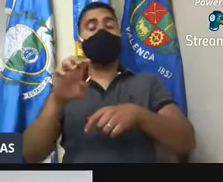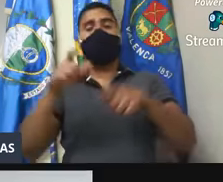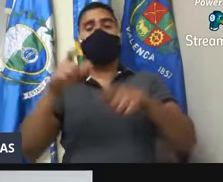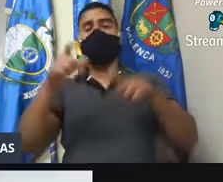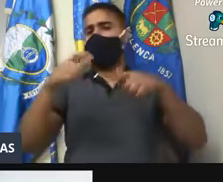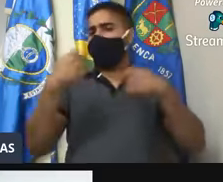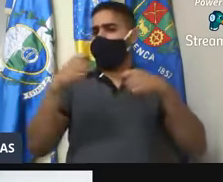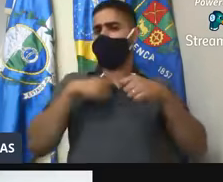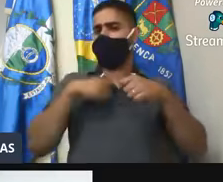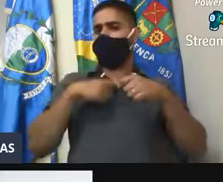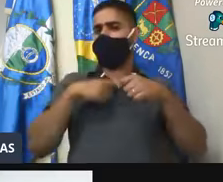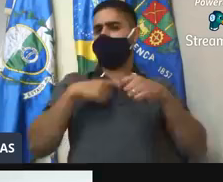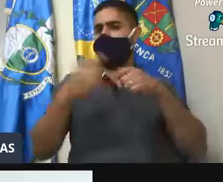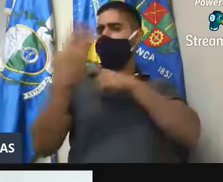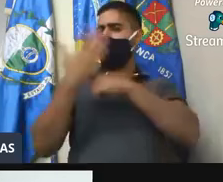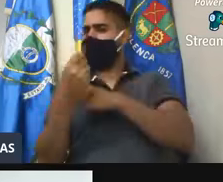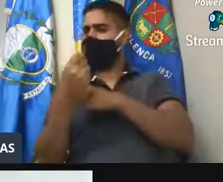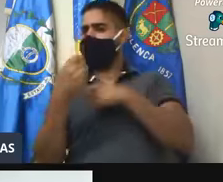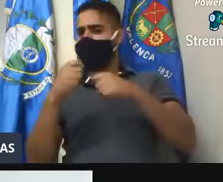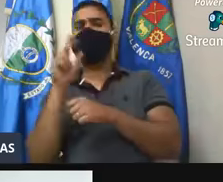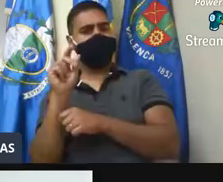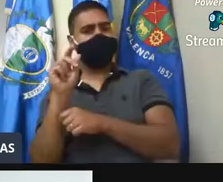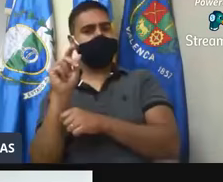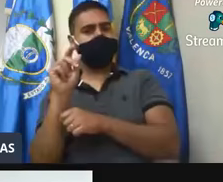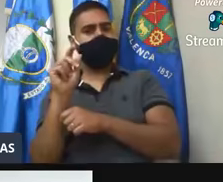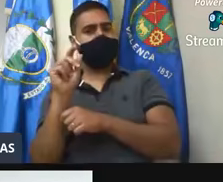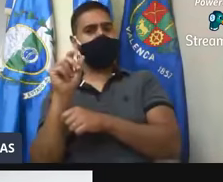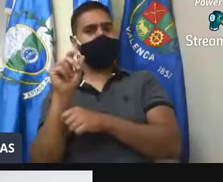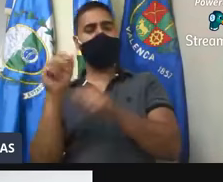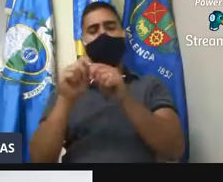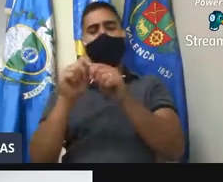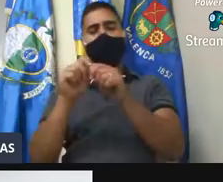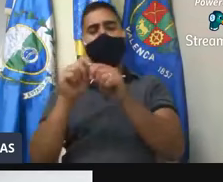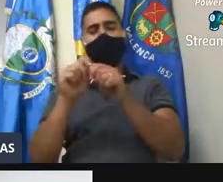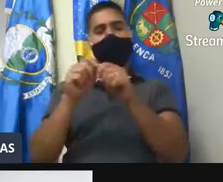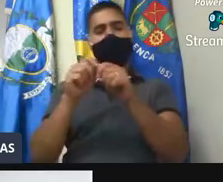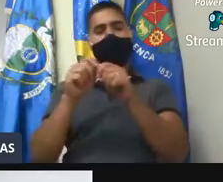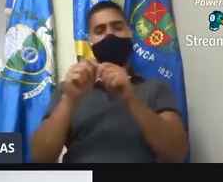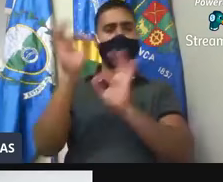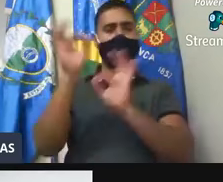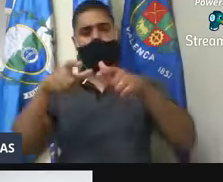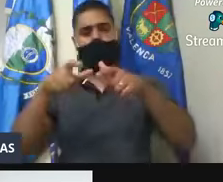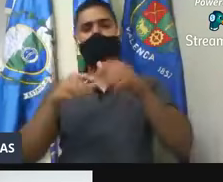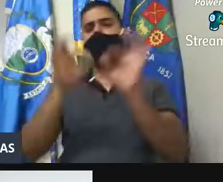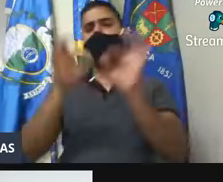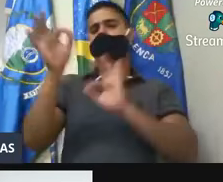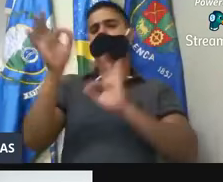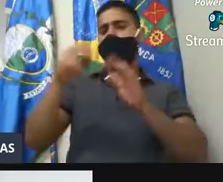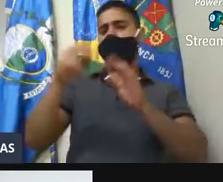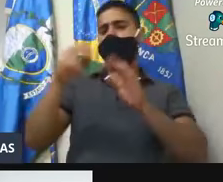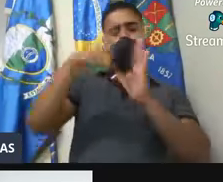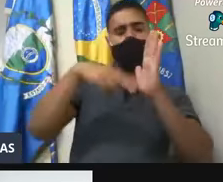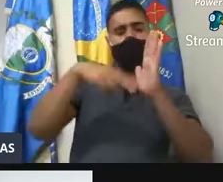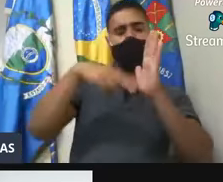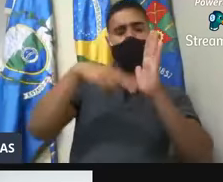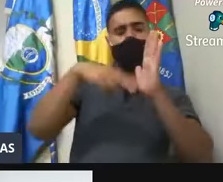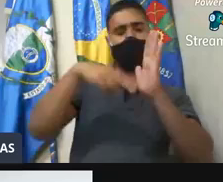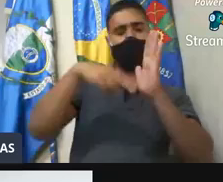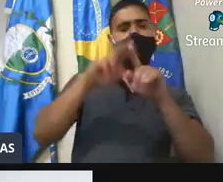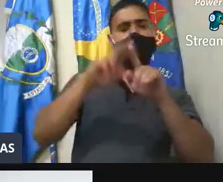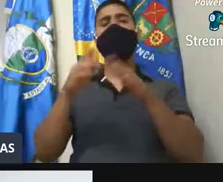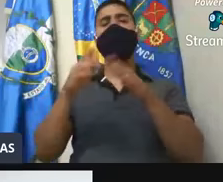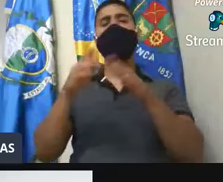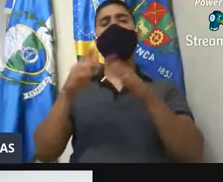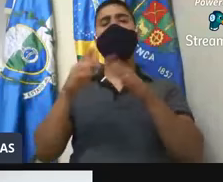né? Para fazer ali uma, uma revitalização daquele espaço. Então, eu solicitei o Luiz Antônio, nosso deputado,